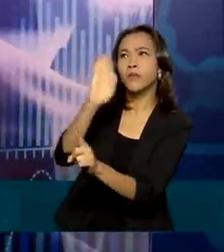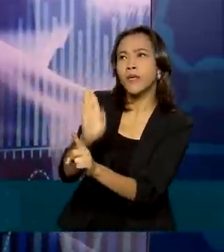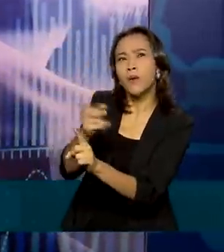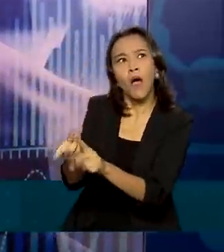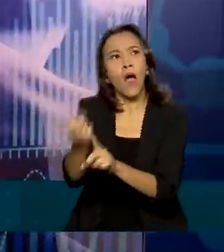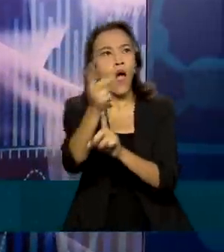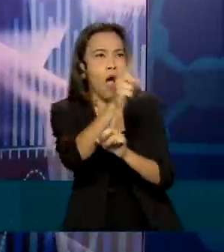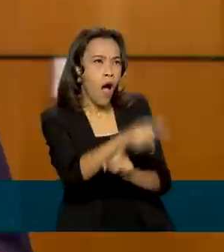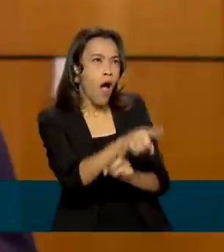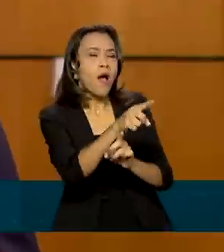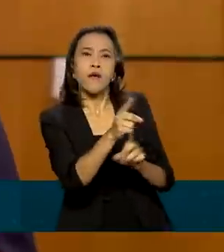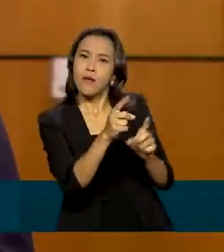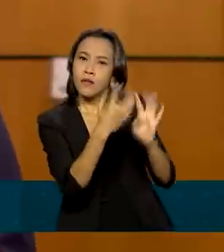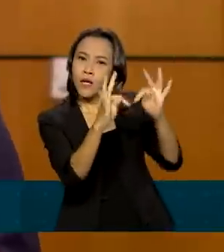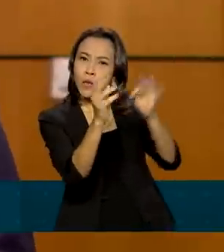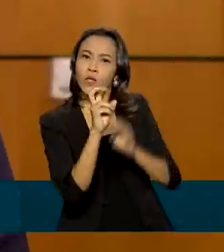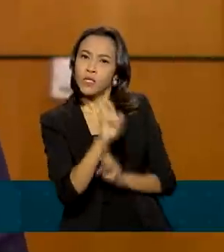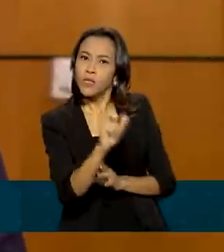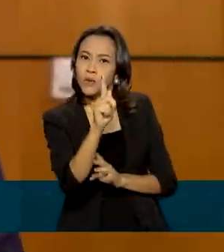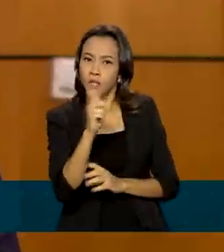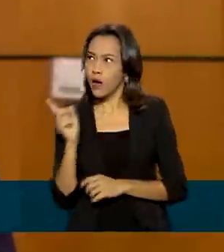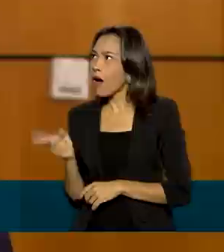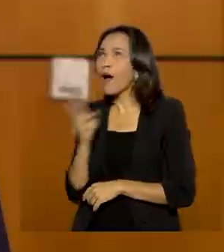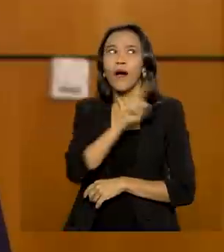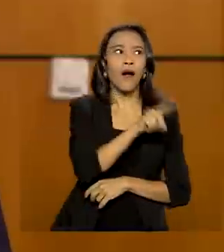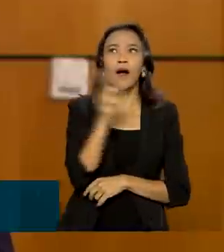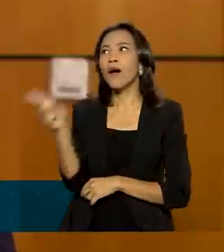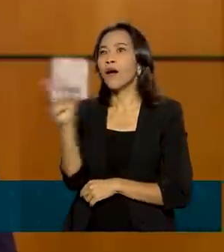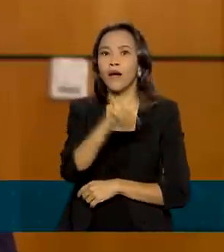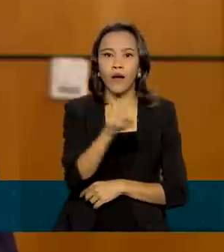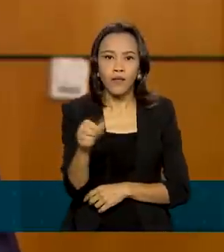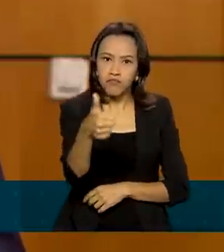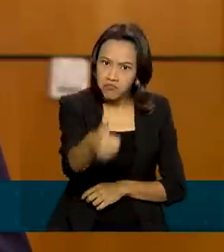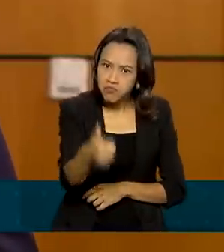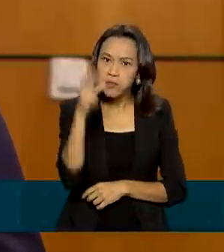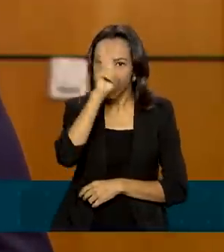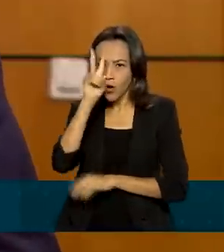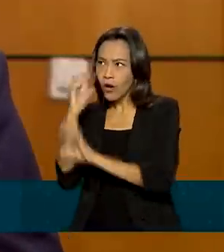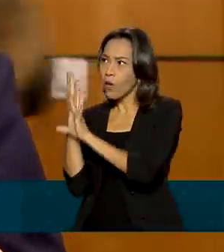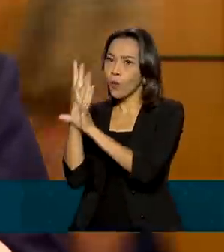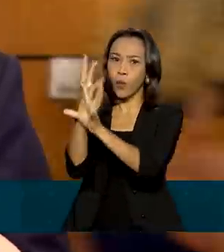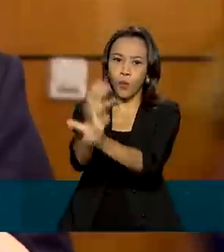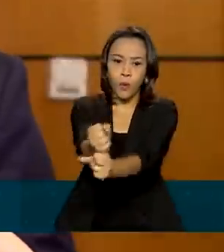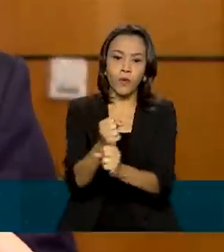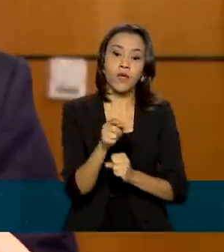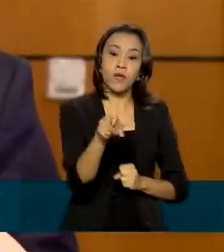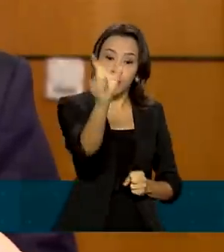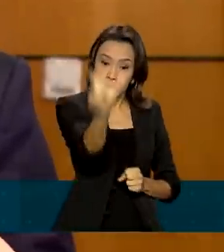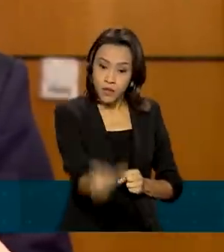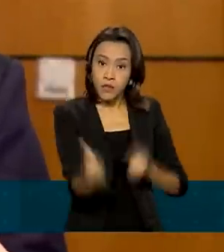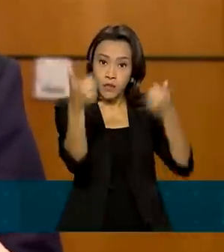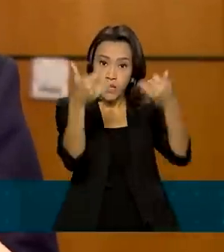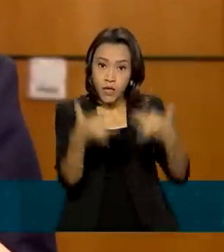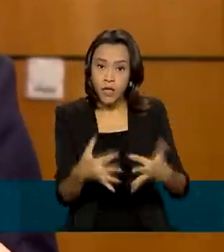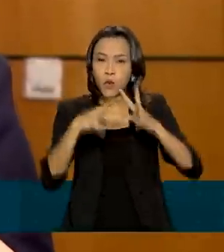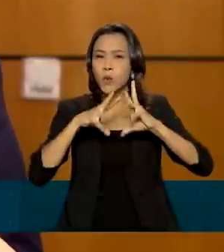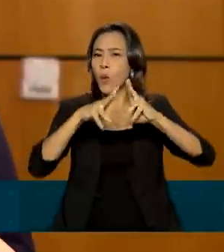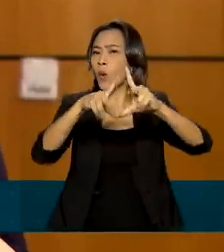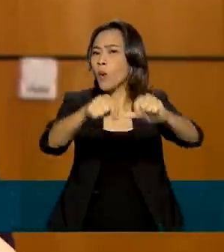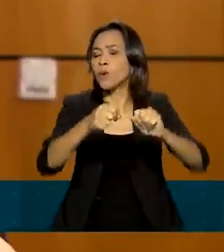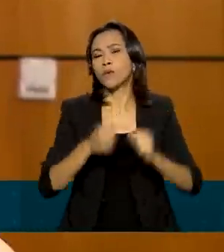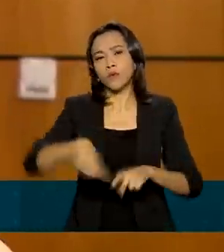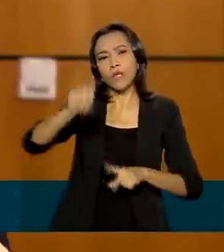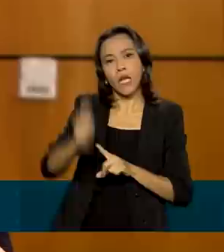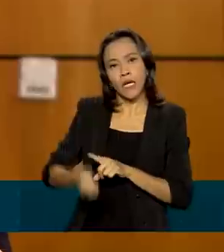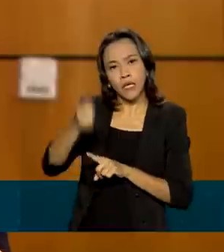tecnologia 5G. A Anatel é uma agência reguladora, uma agência de Estado, que todos os leilões de telecom, tudo